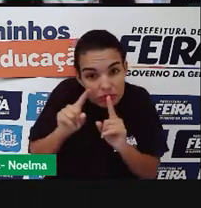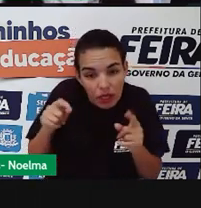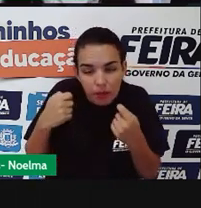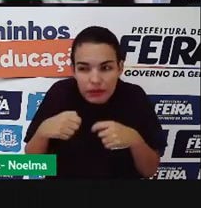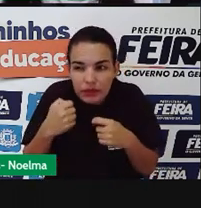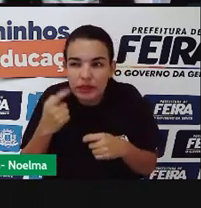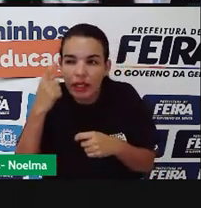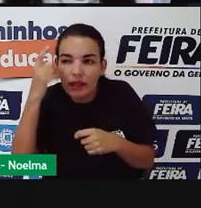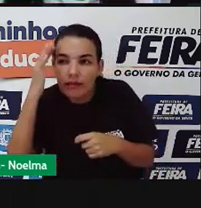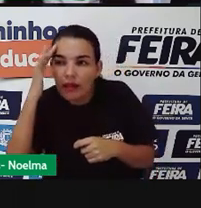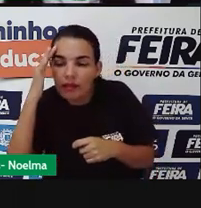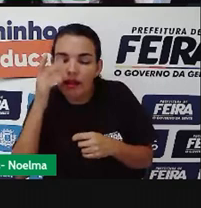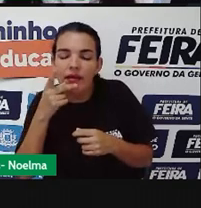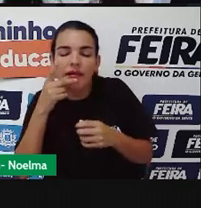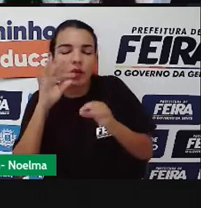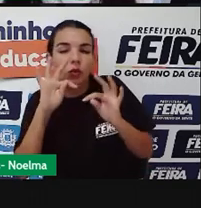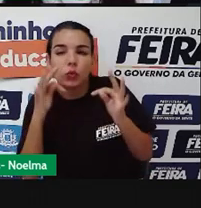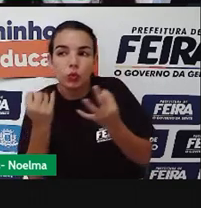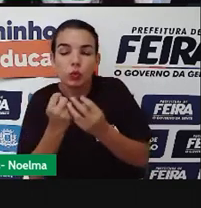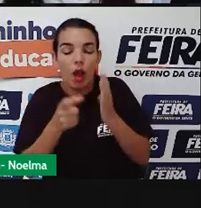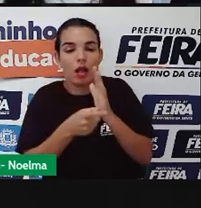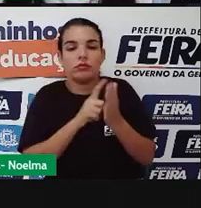é real, né?